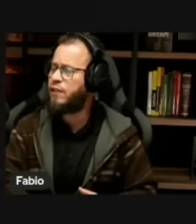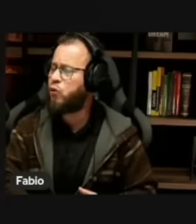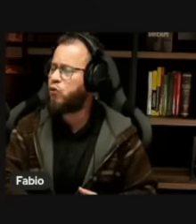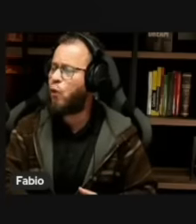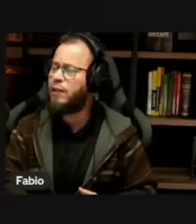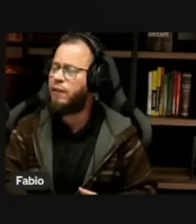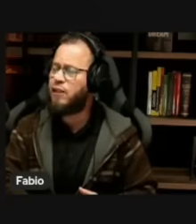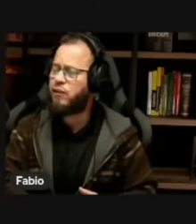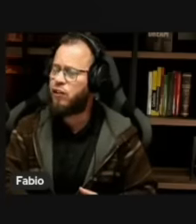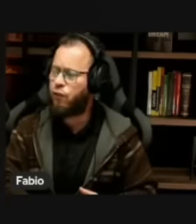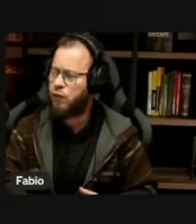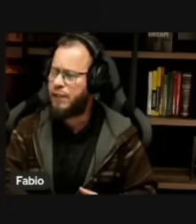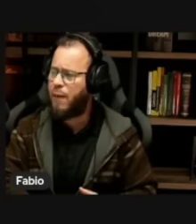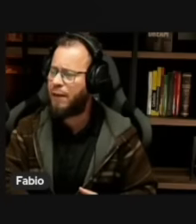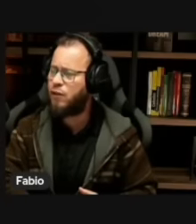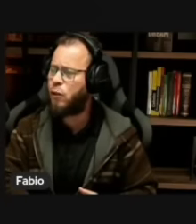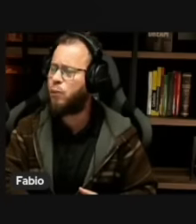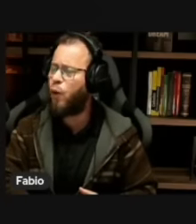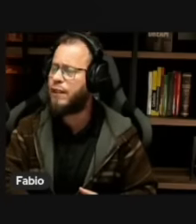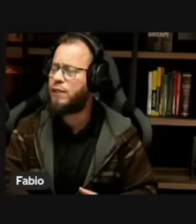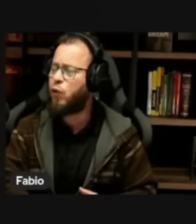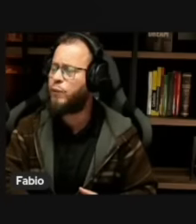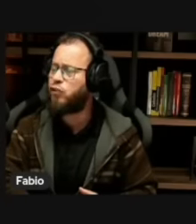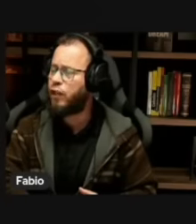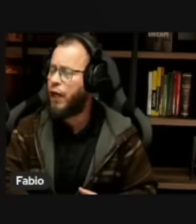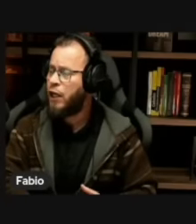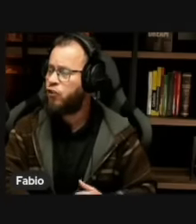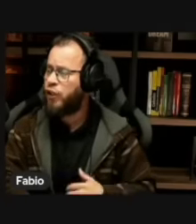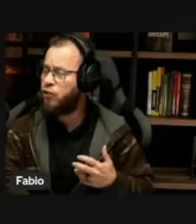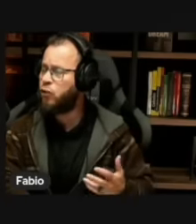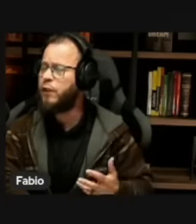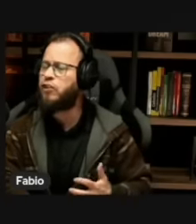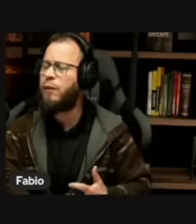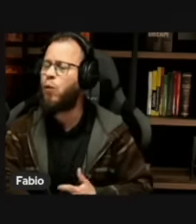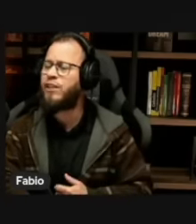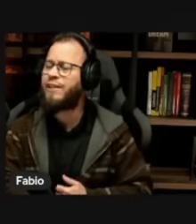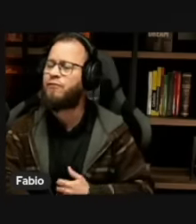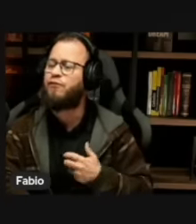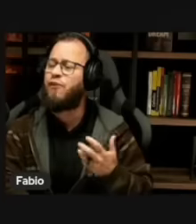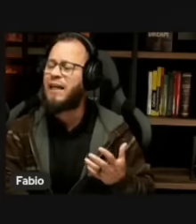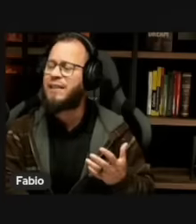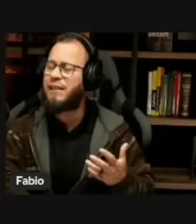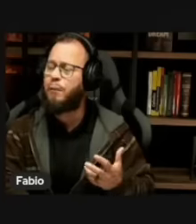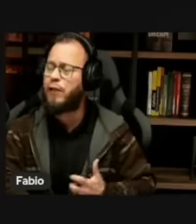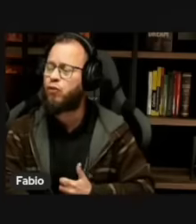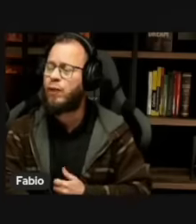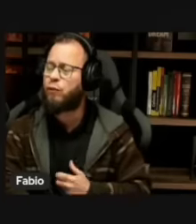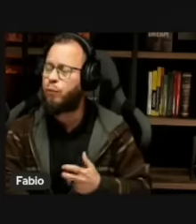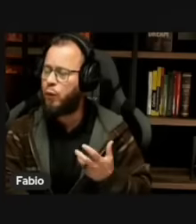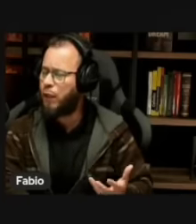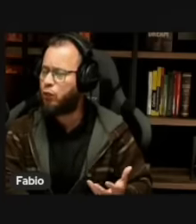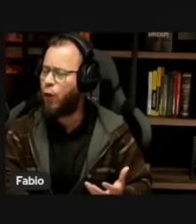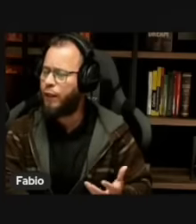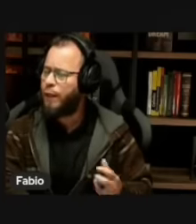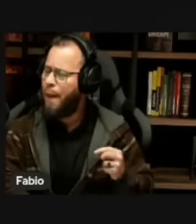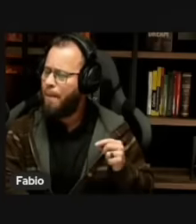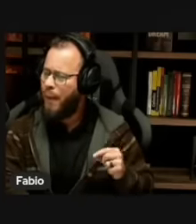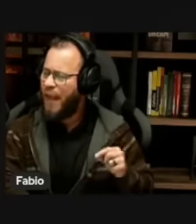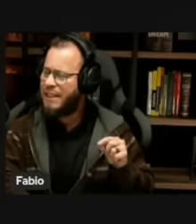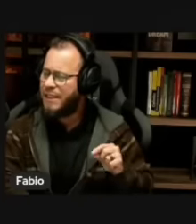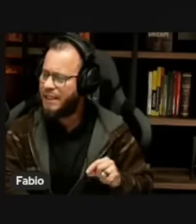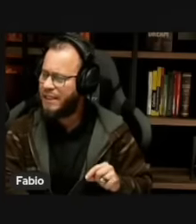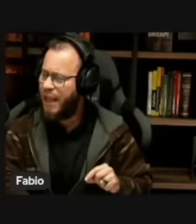disse que os comandantes das forças armadas não podem se omitir diante do que chamou de devassa persupatória.